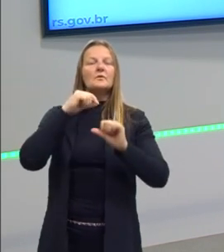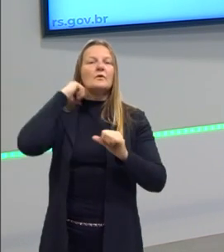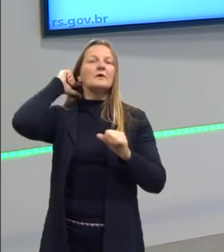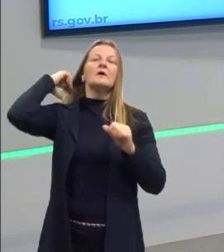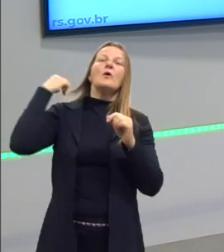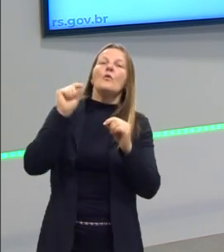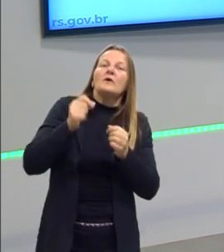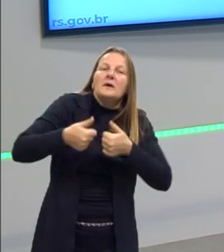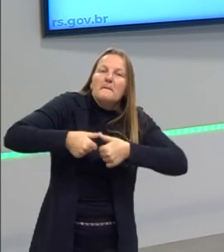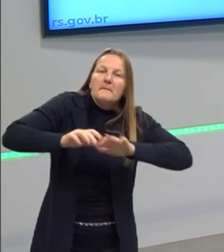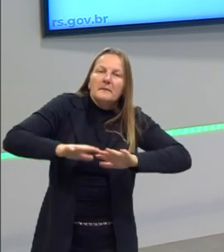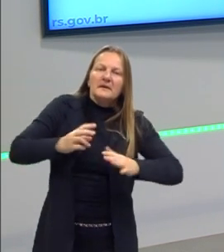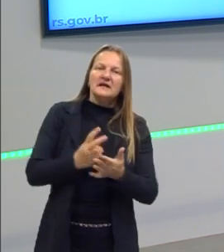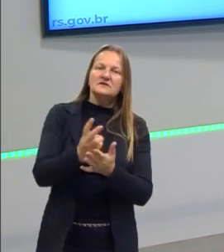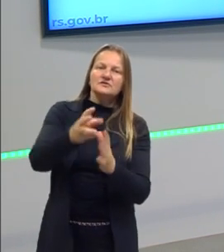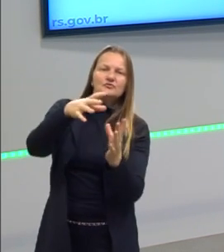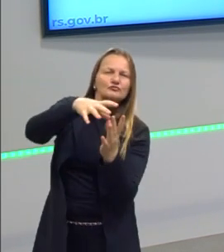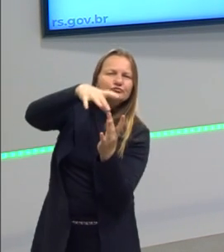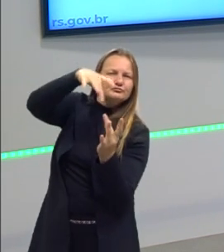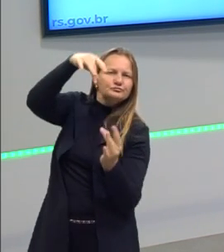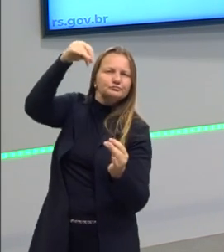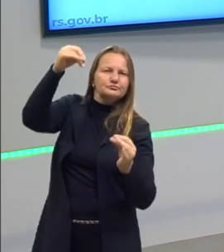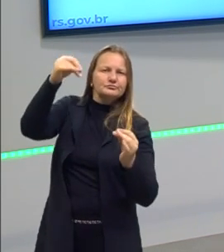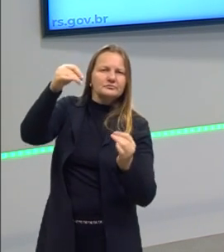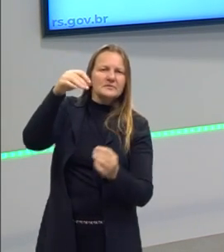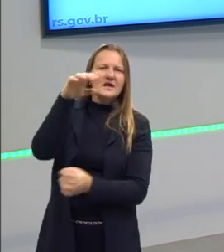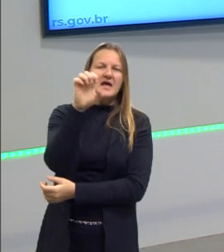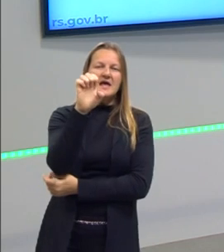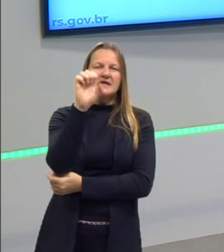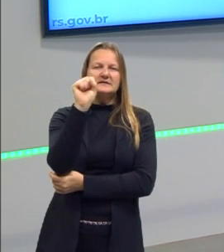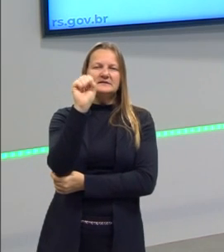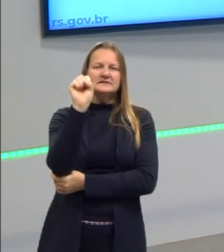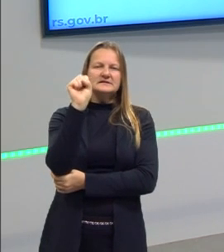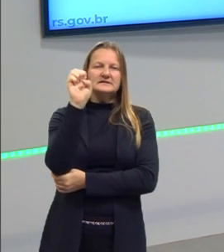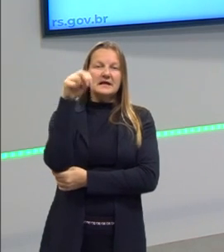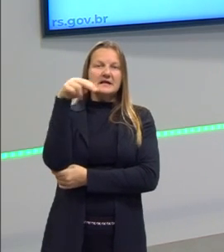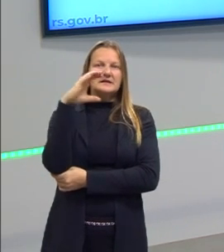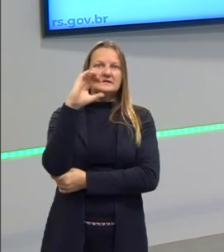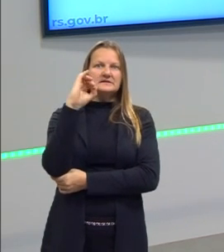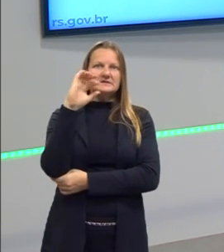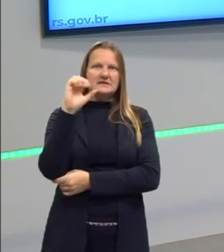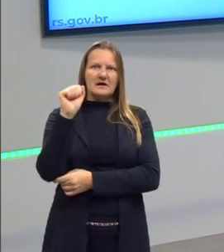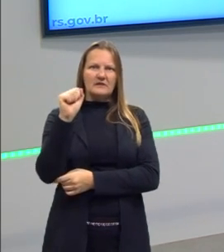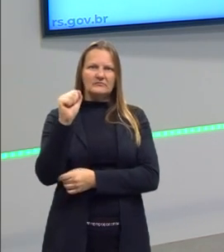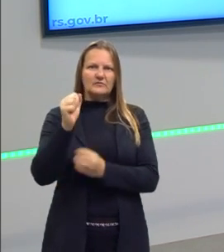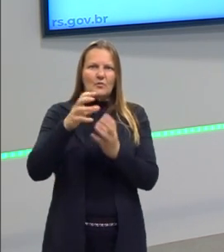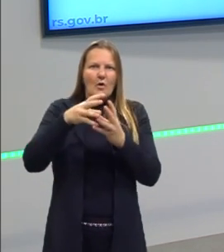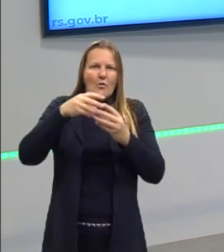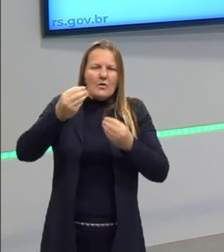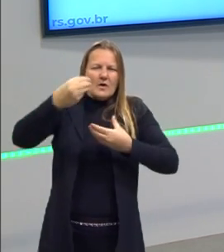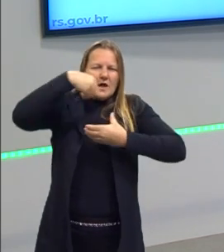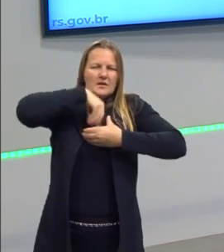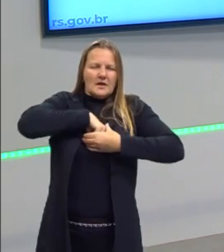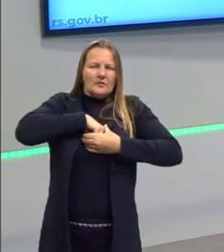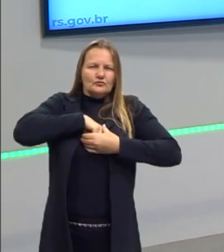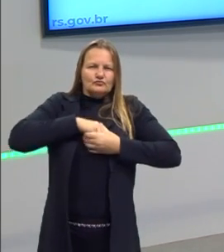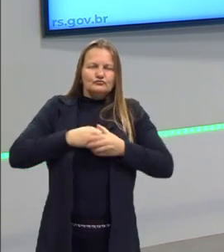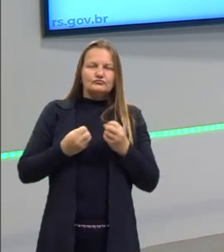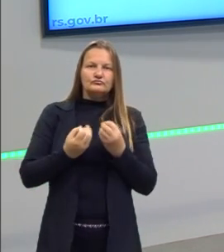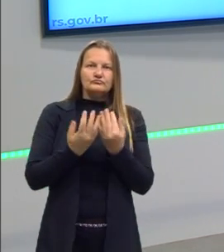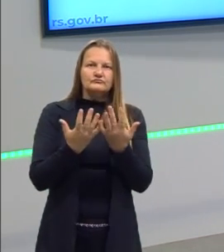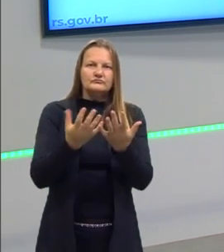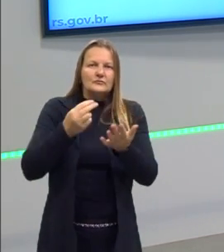permanece a essência? É isso que a metafísica vai se ocupar e vai tentar desvelar. Por que